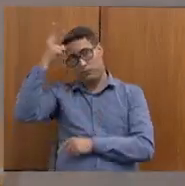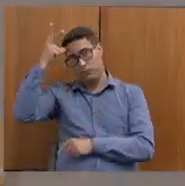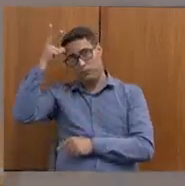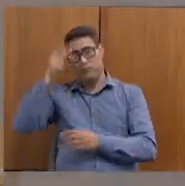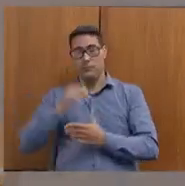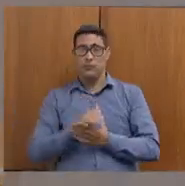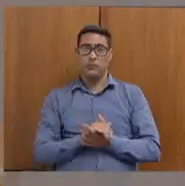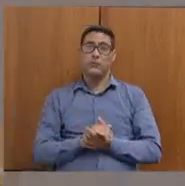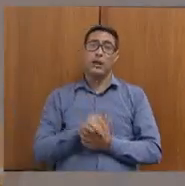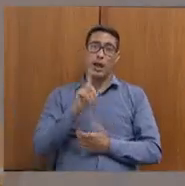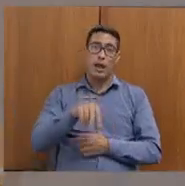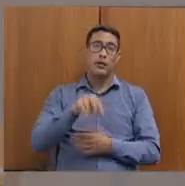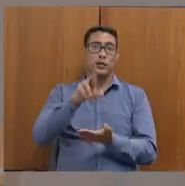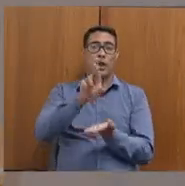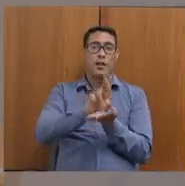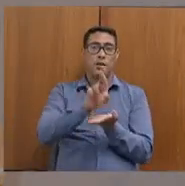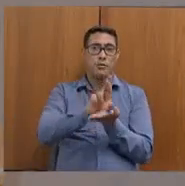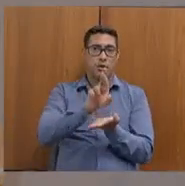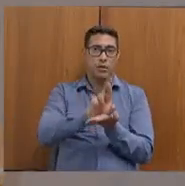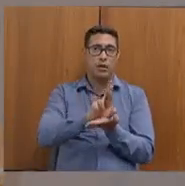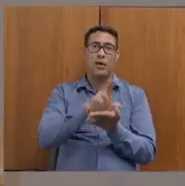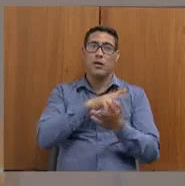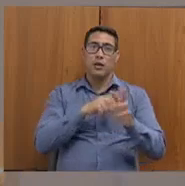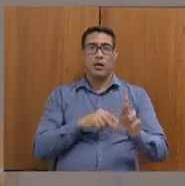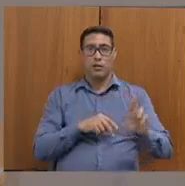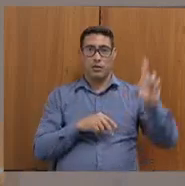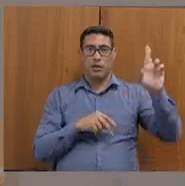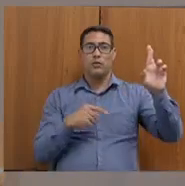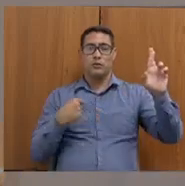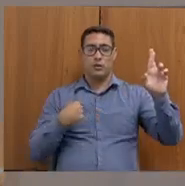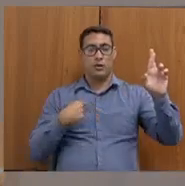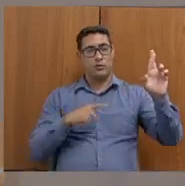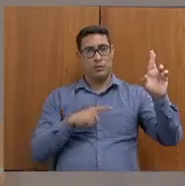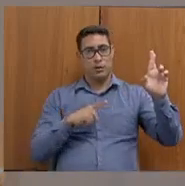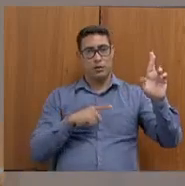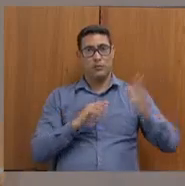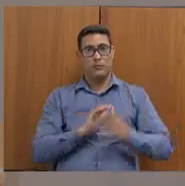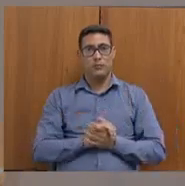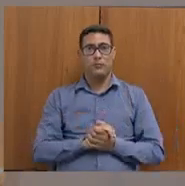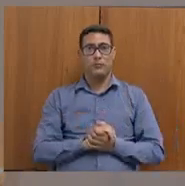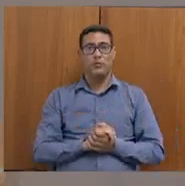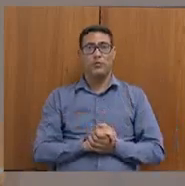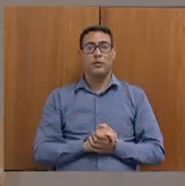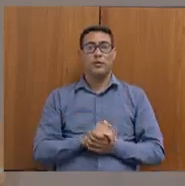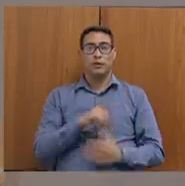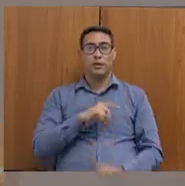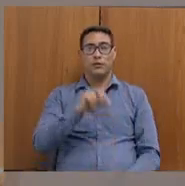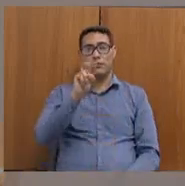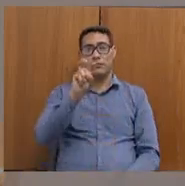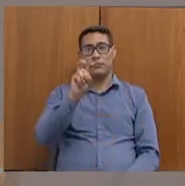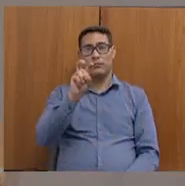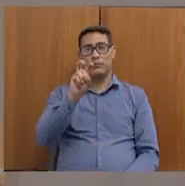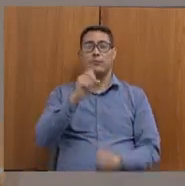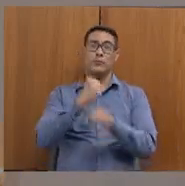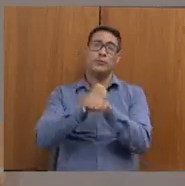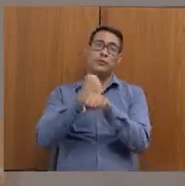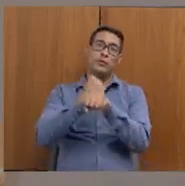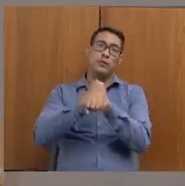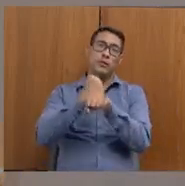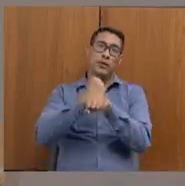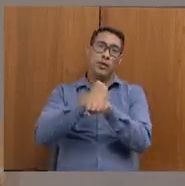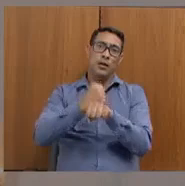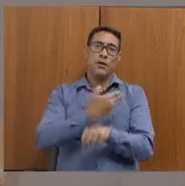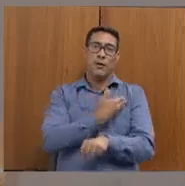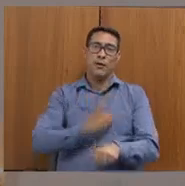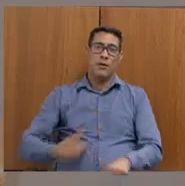regionais, nós entramos na política de regionalização. Então, tem cinco anos, mais de cinco anos, que o